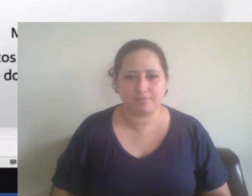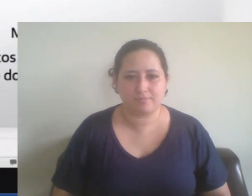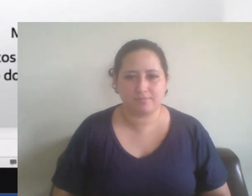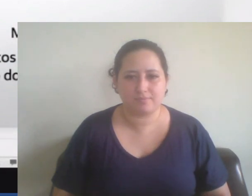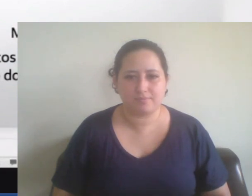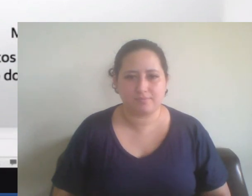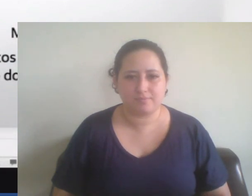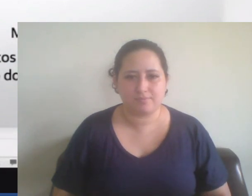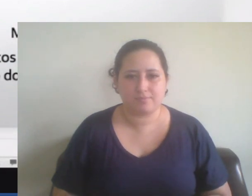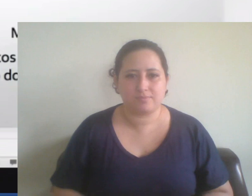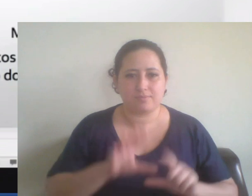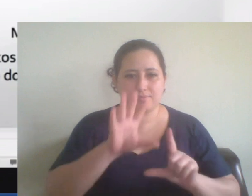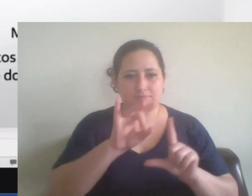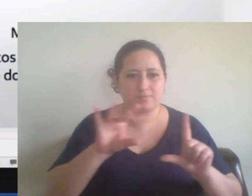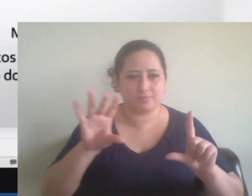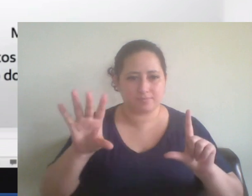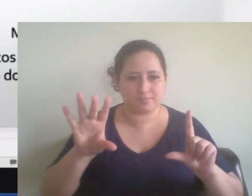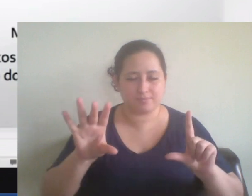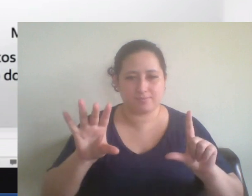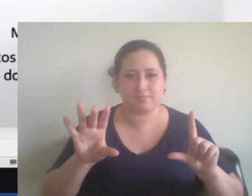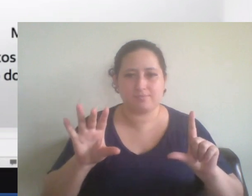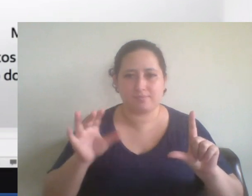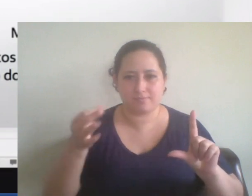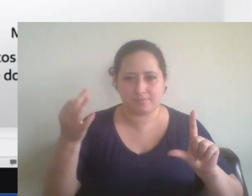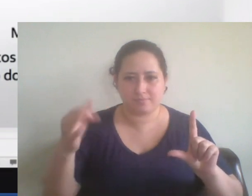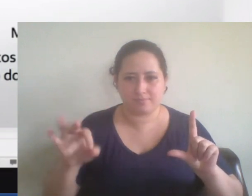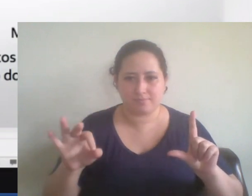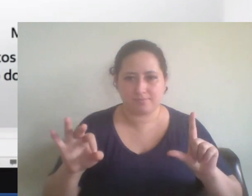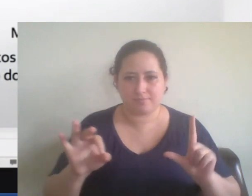Estou apresentando, professor Alfredo, tudo certo.